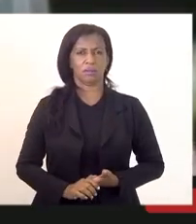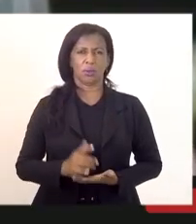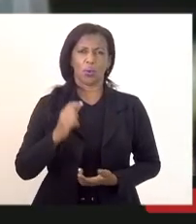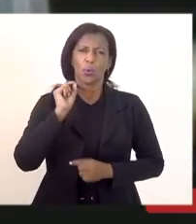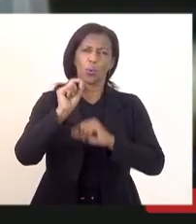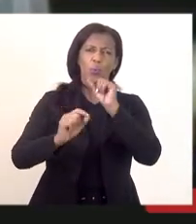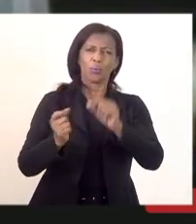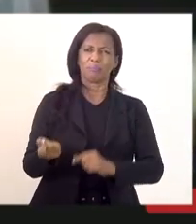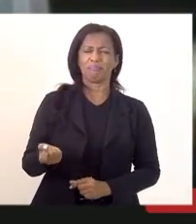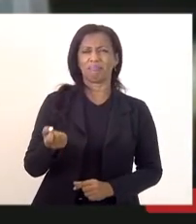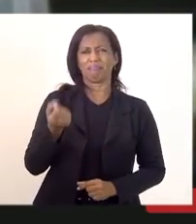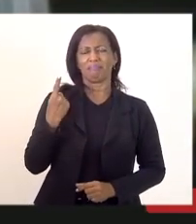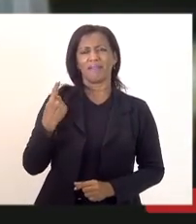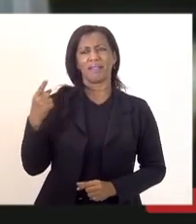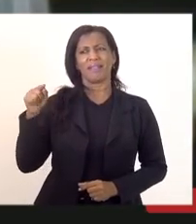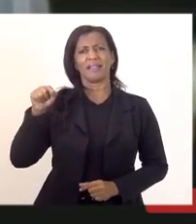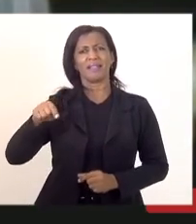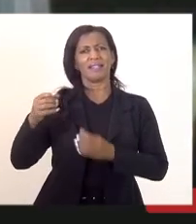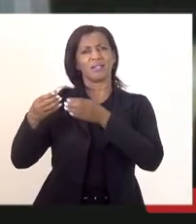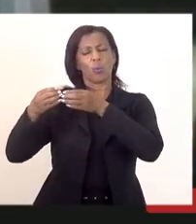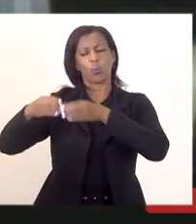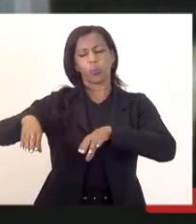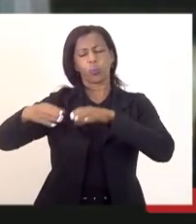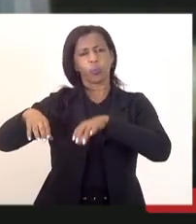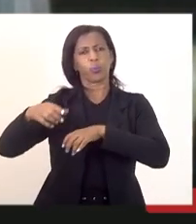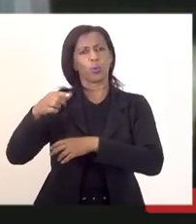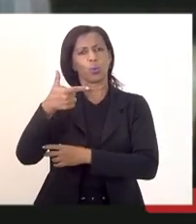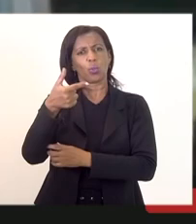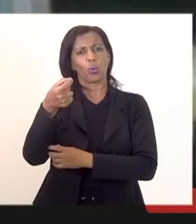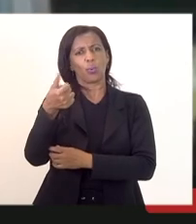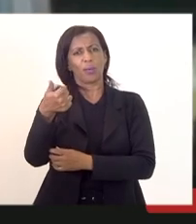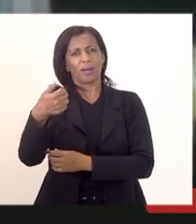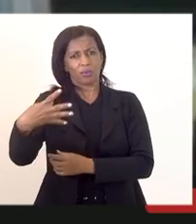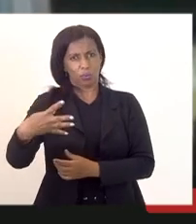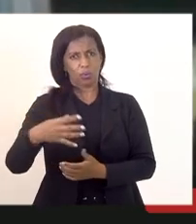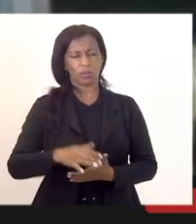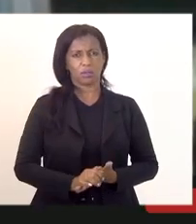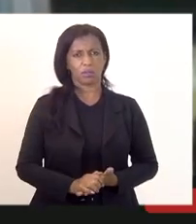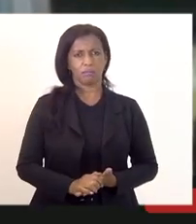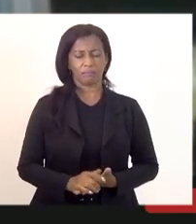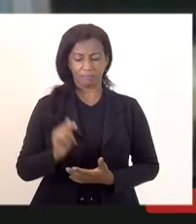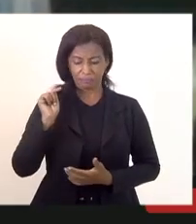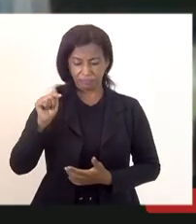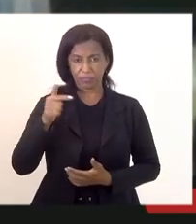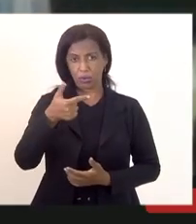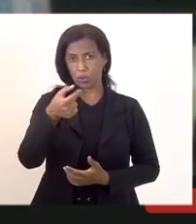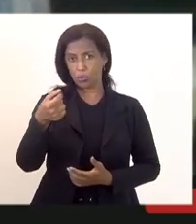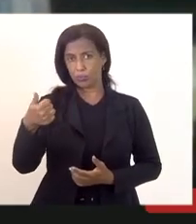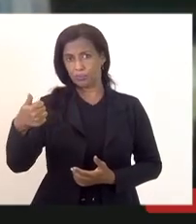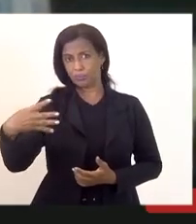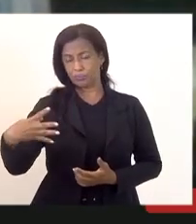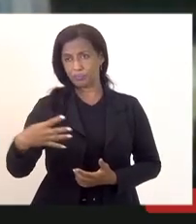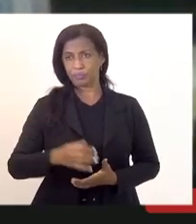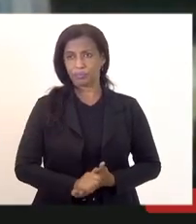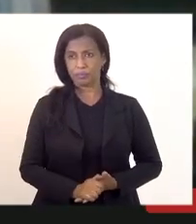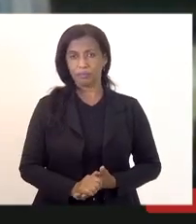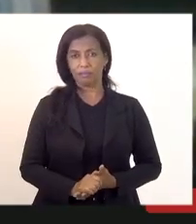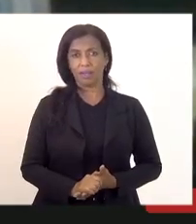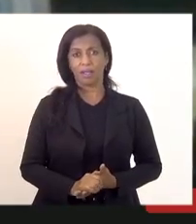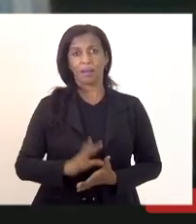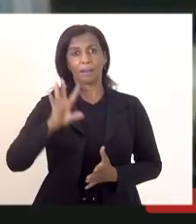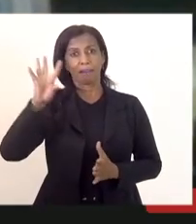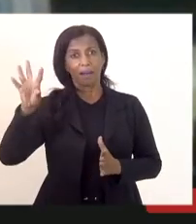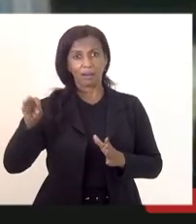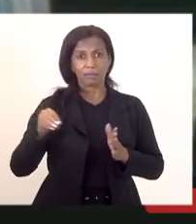é que nesse concurso de 2014 nesse concurso de 2014 para a ocupação